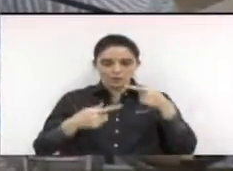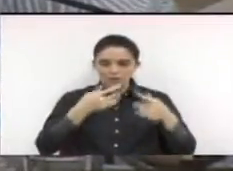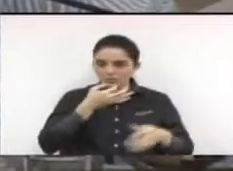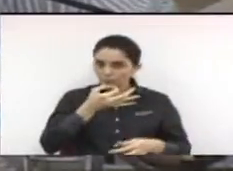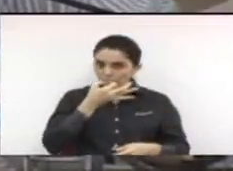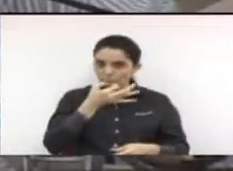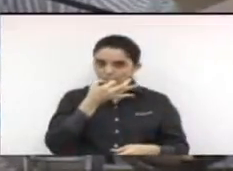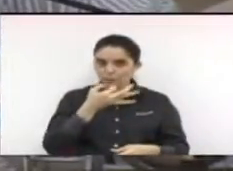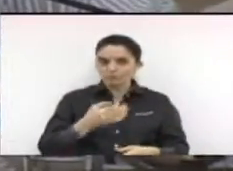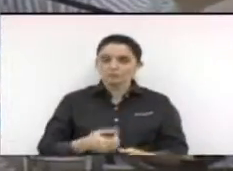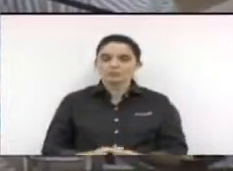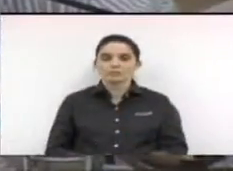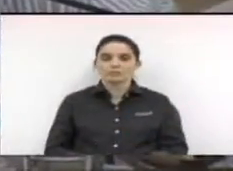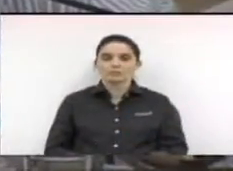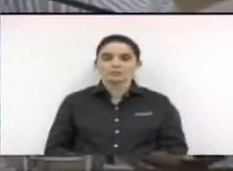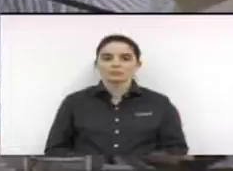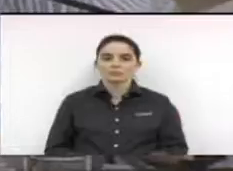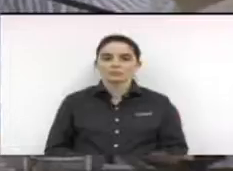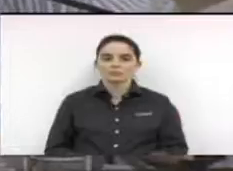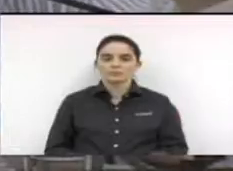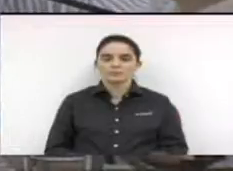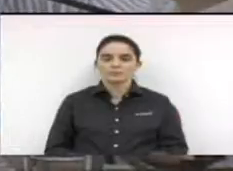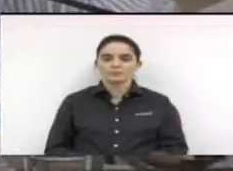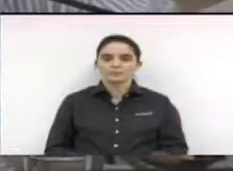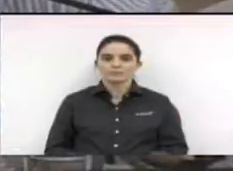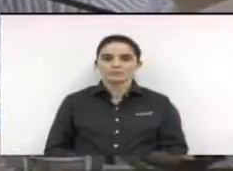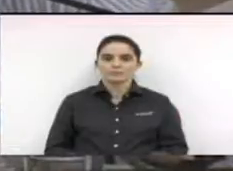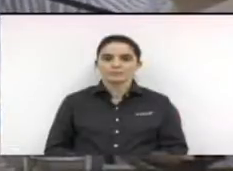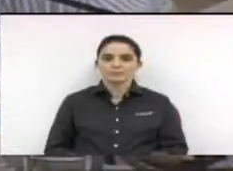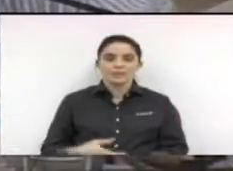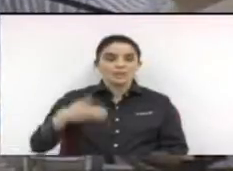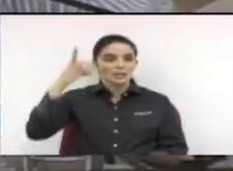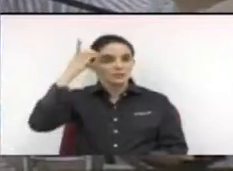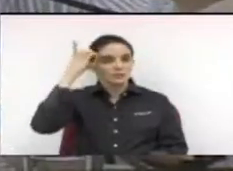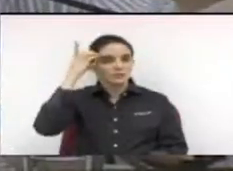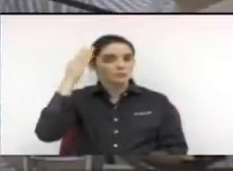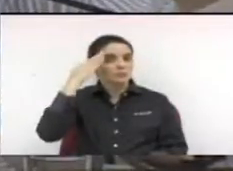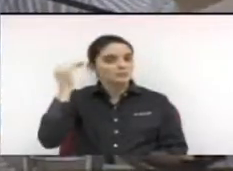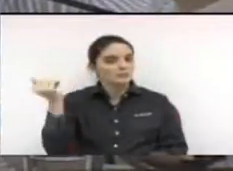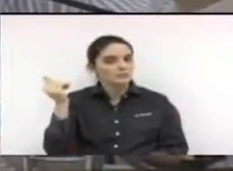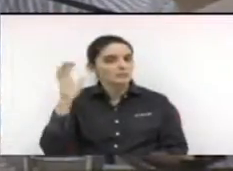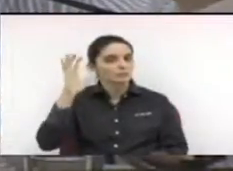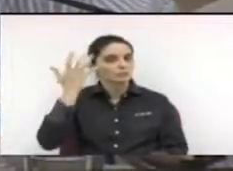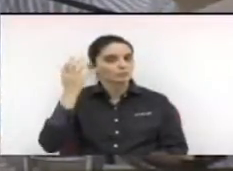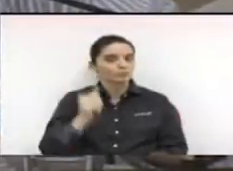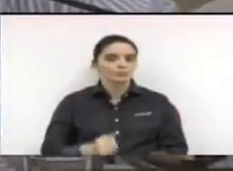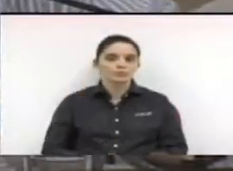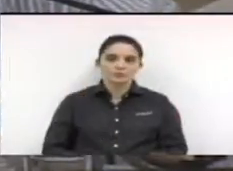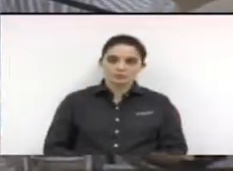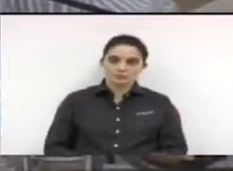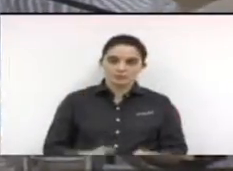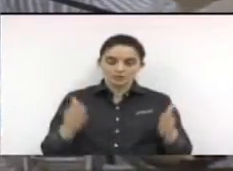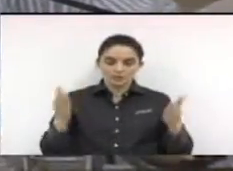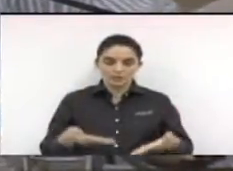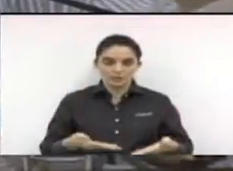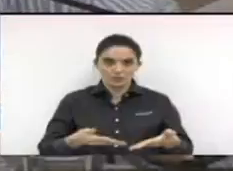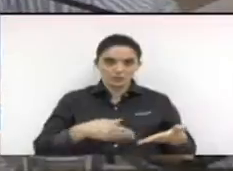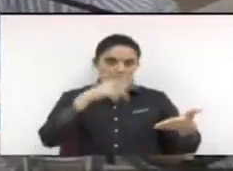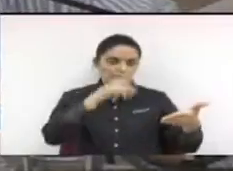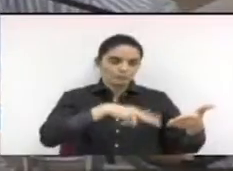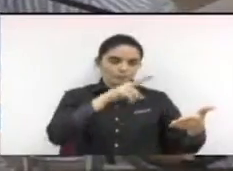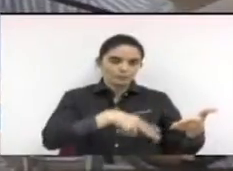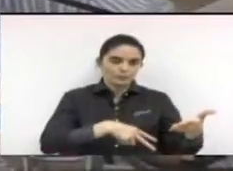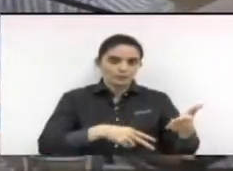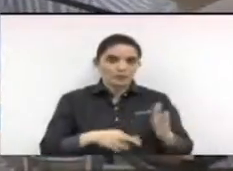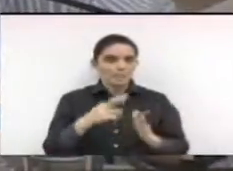conhecimento à Presidência da República, Excelentíssima Senhora Dilma Rousseff. Submetemos a apreciação do plenário na forma